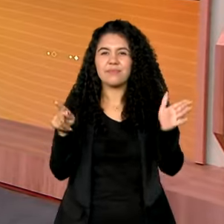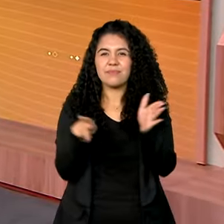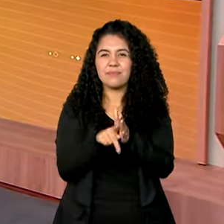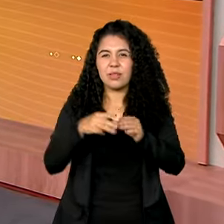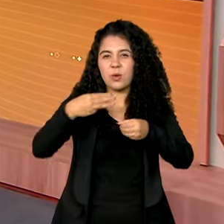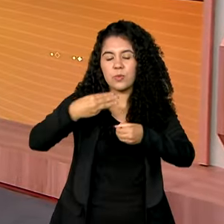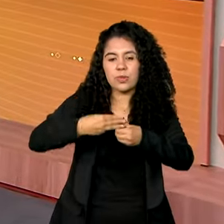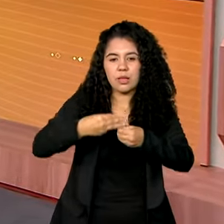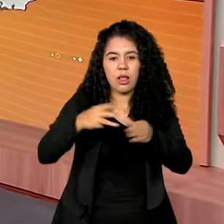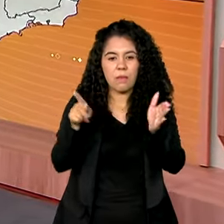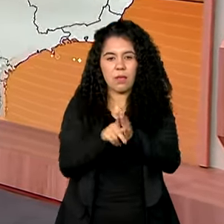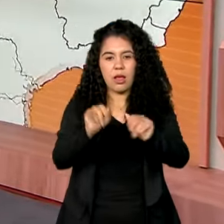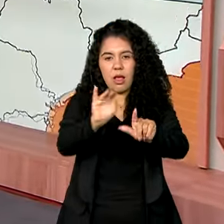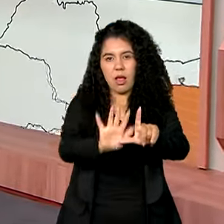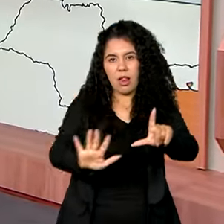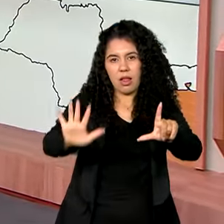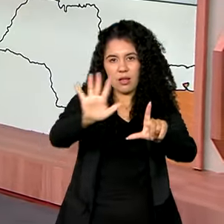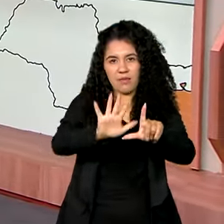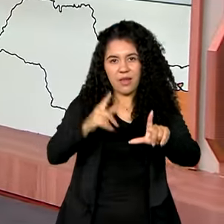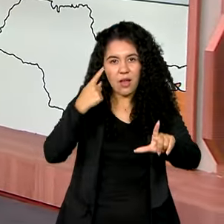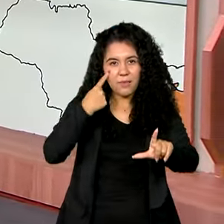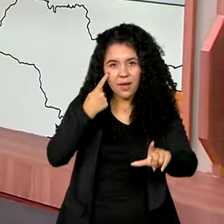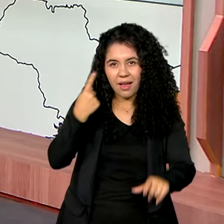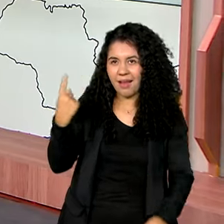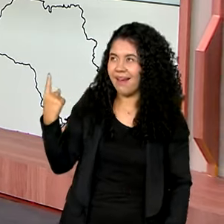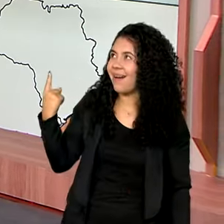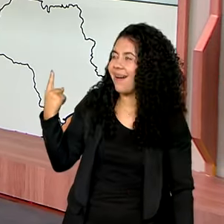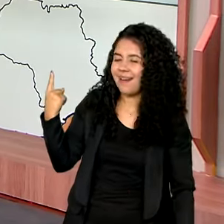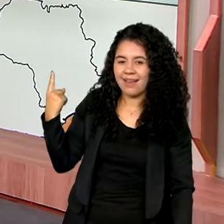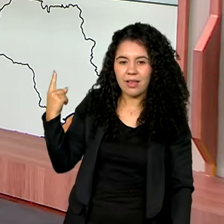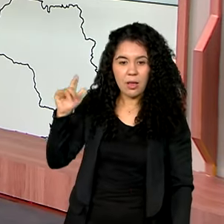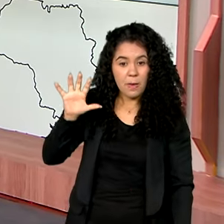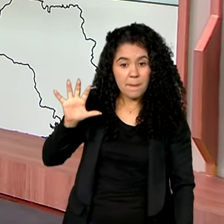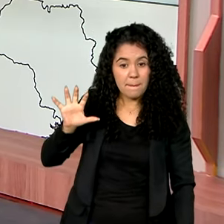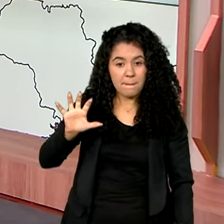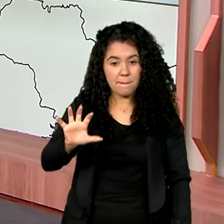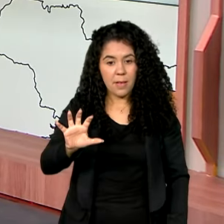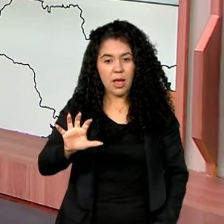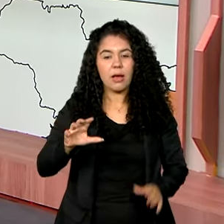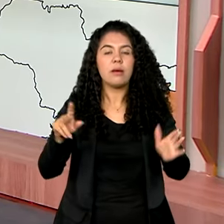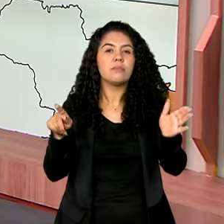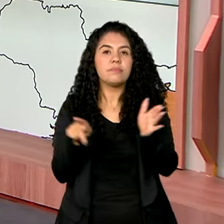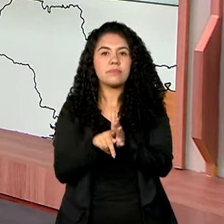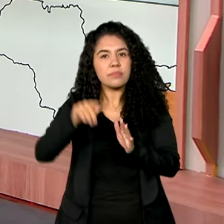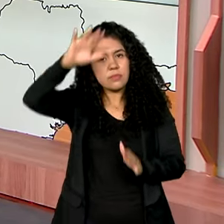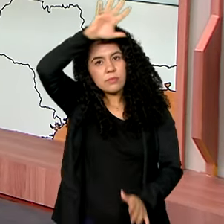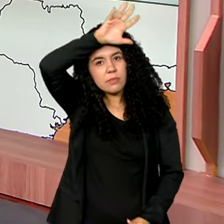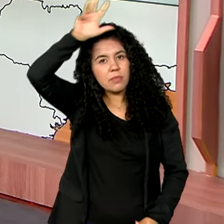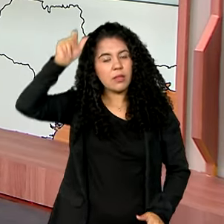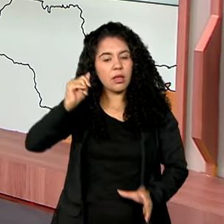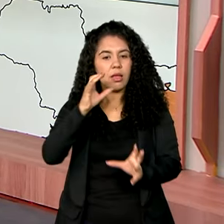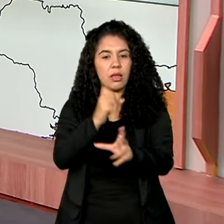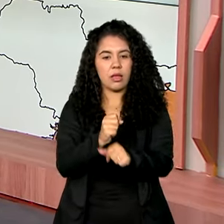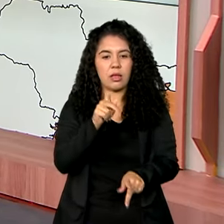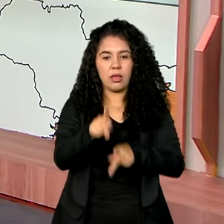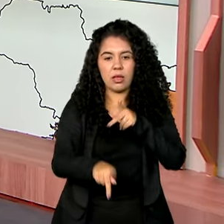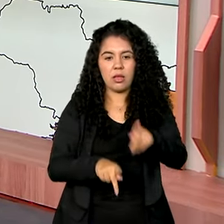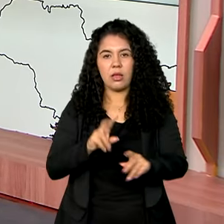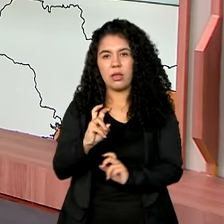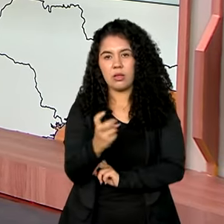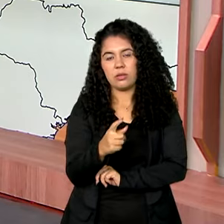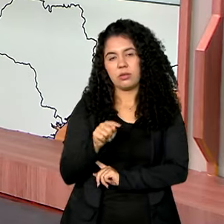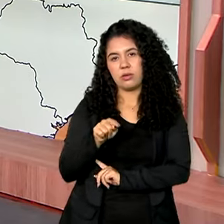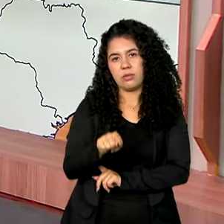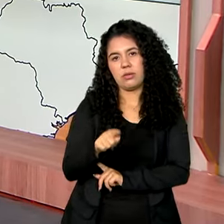Os dados são da plataforma Comunica.br. Então, vemos aqui no mapa que Nova Maringá, no Mato Grosso, tem uma população de pouco mais de